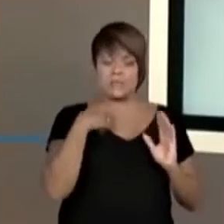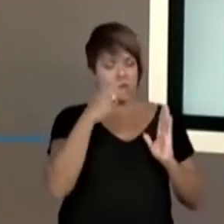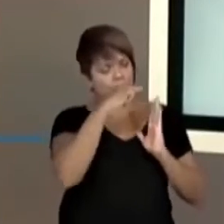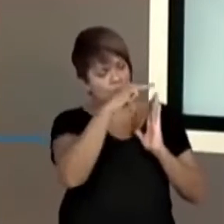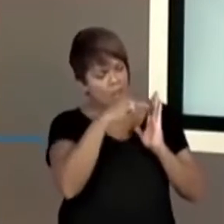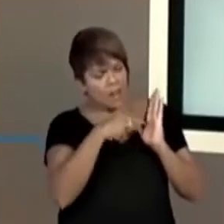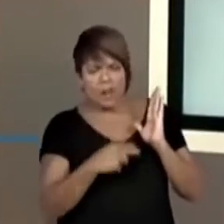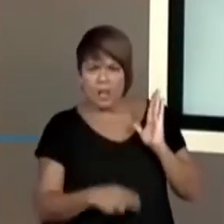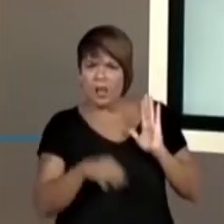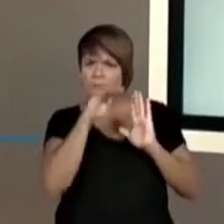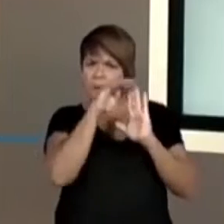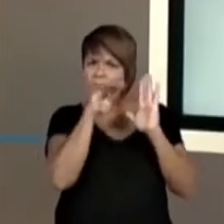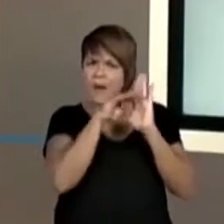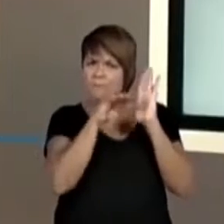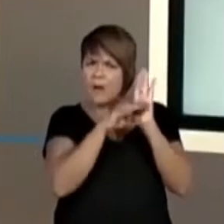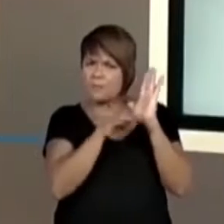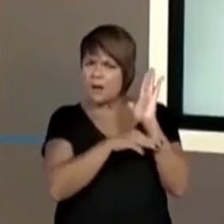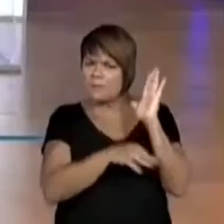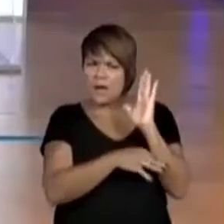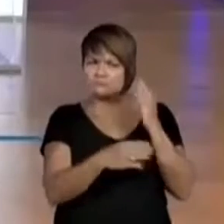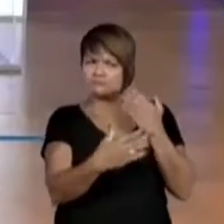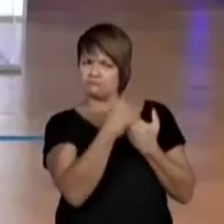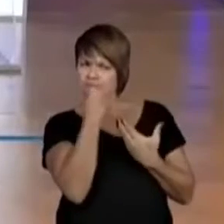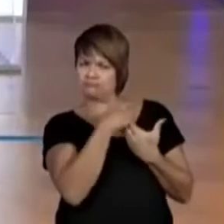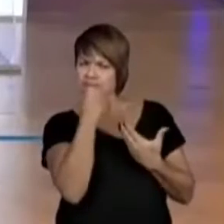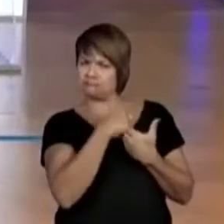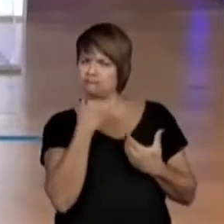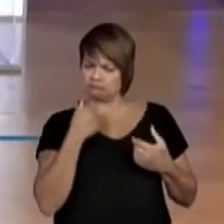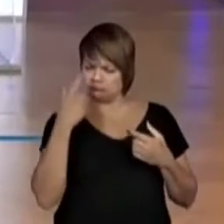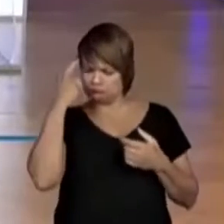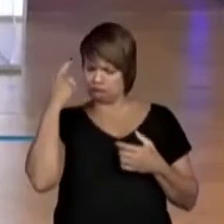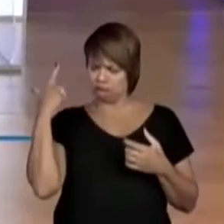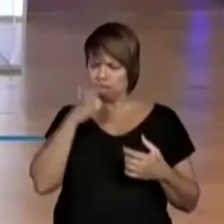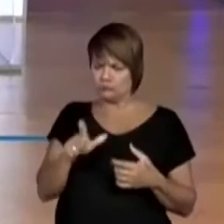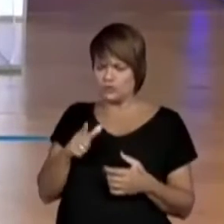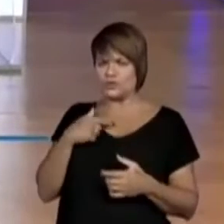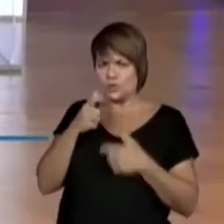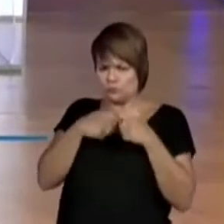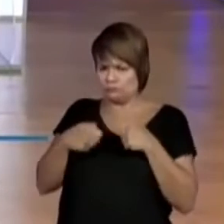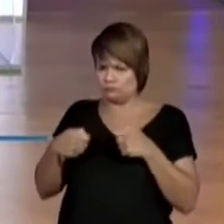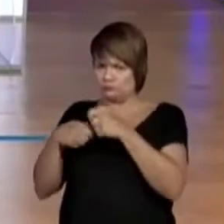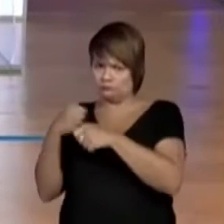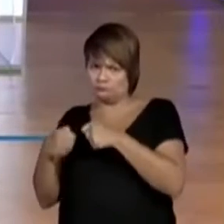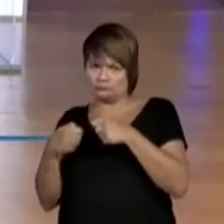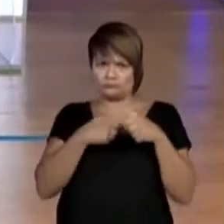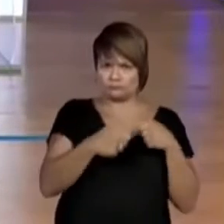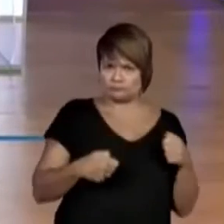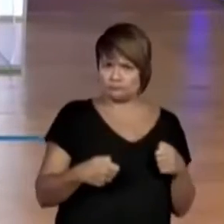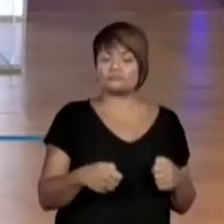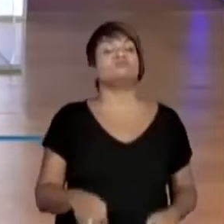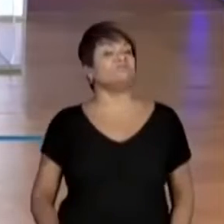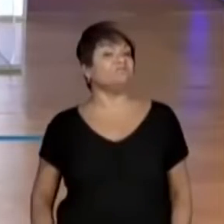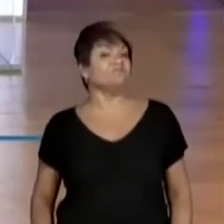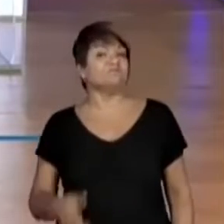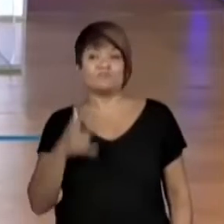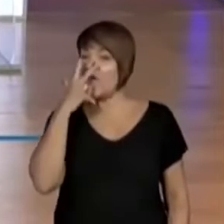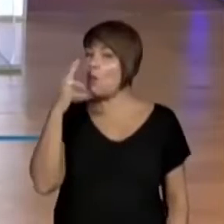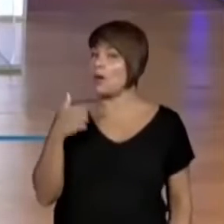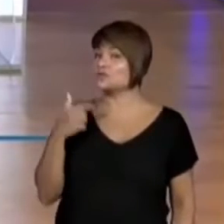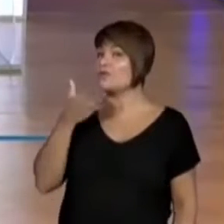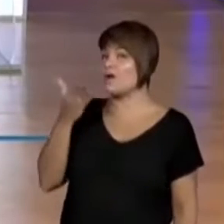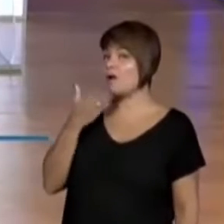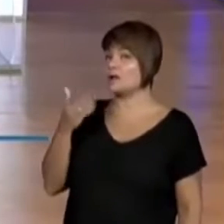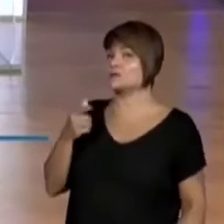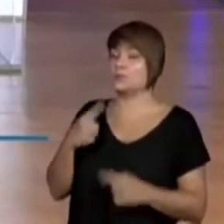construir essa boneca? Será que é fácil? Professor Sebal, eu trouxe até você para me ajudar, hein? Com orientação no texto, acho que fica fácil, hein, professora?